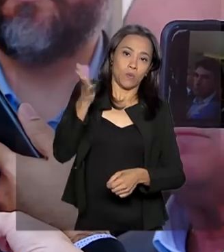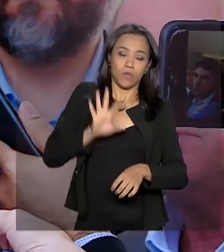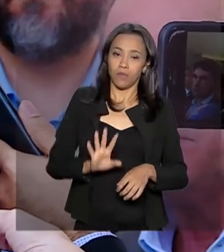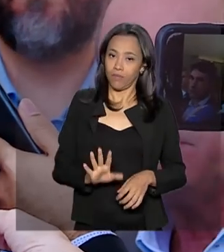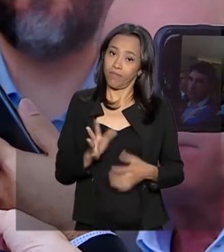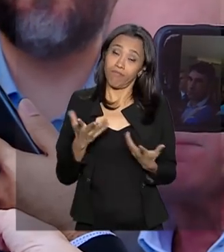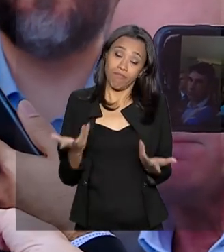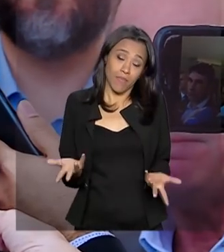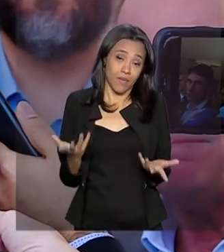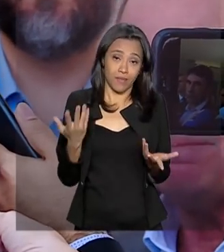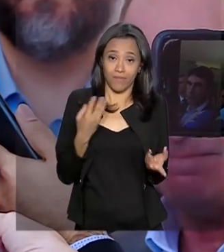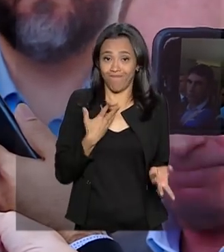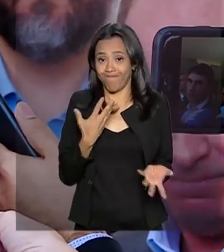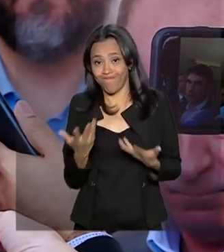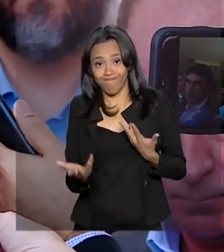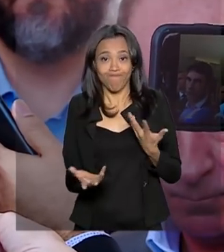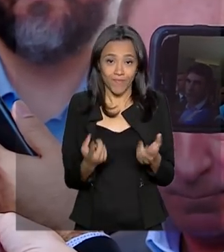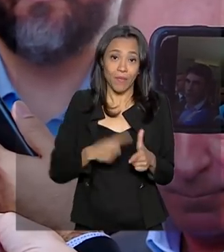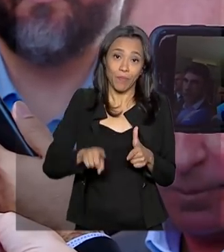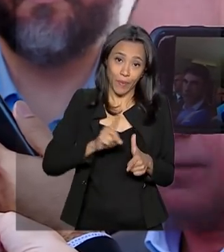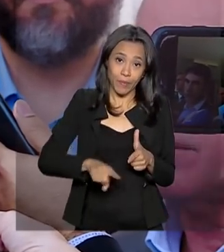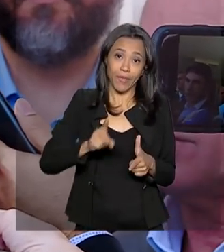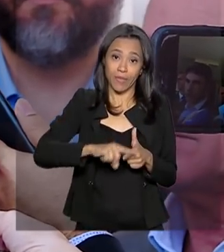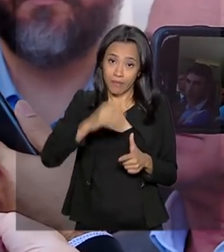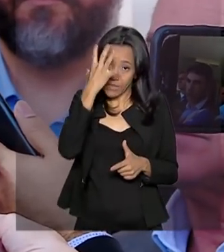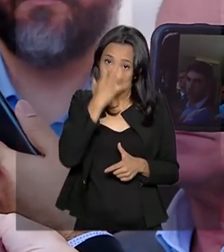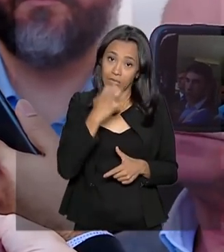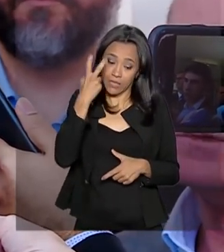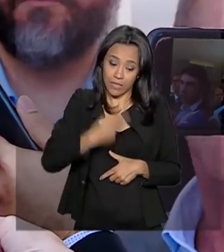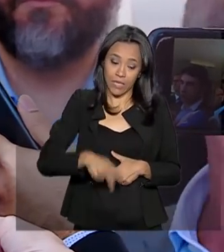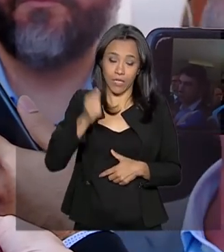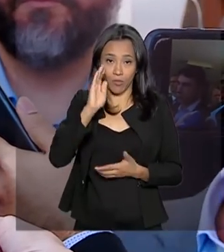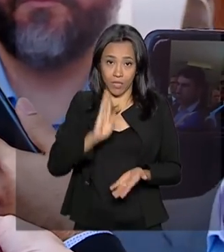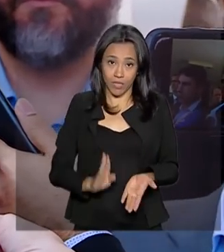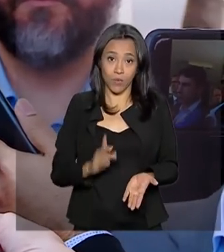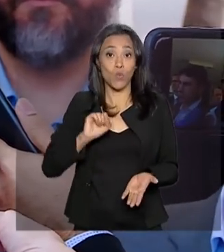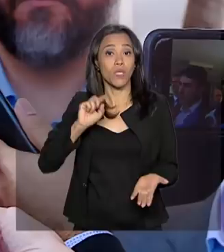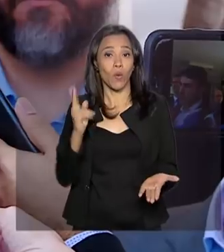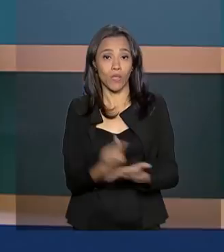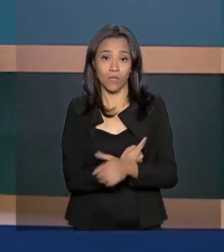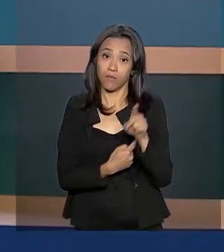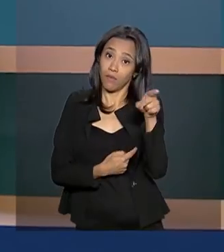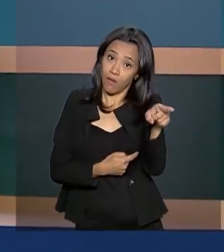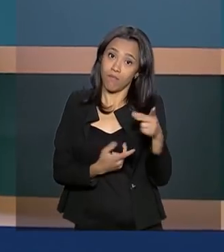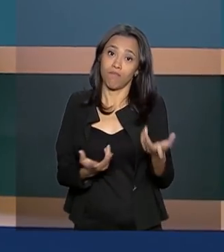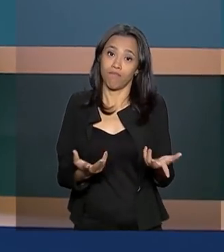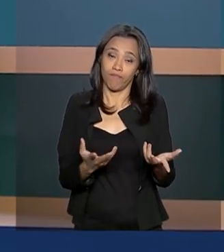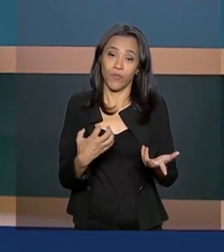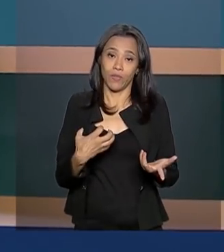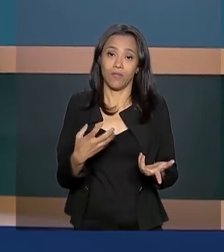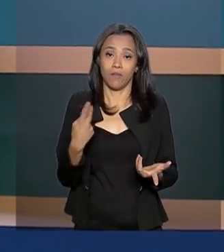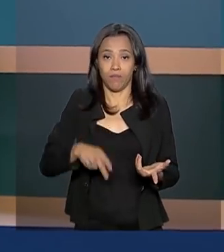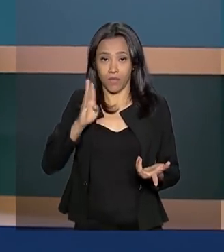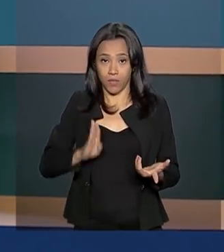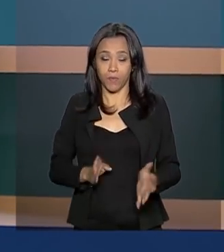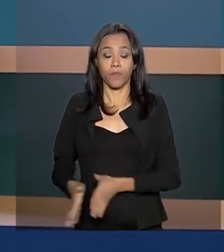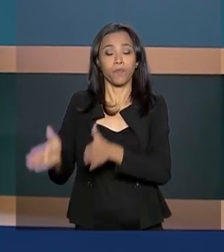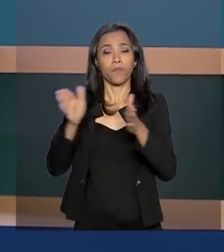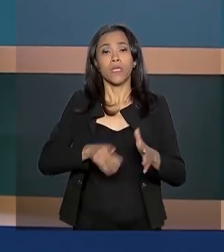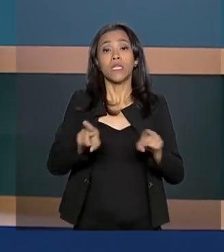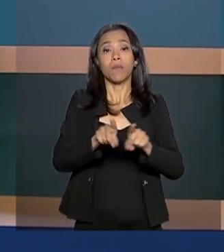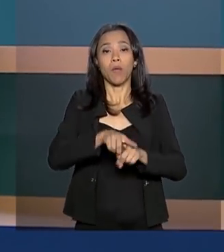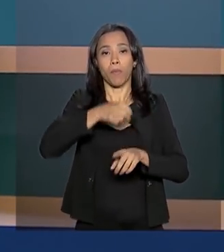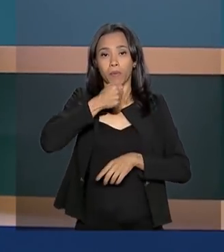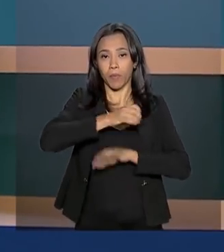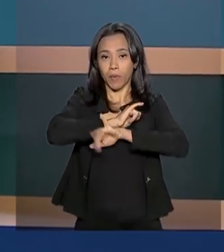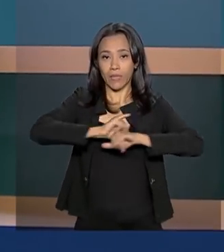parte, mas poderemos ter um problema sério dentro do Brasil como um efeito colateral do que acontece lá. E durante pronunciamento pelo dia